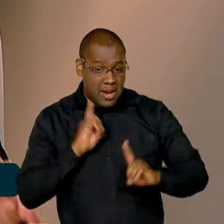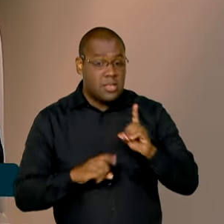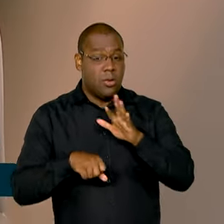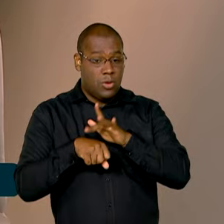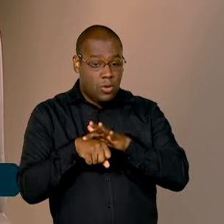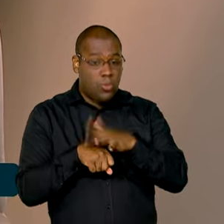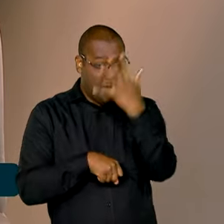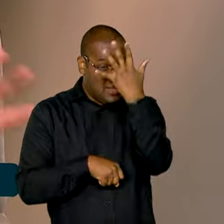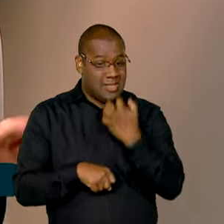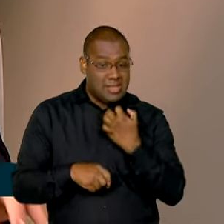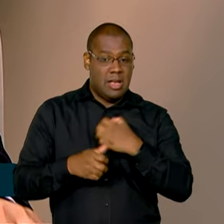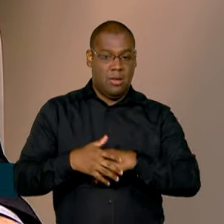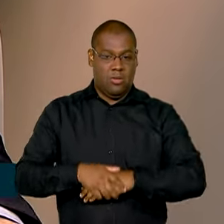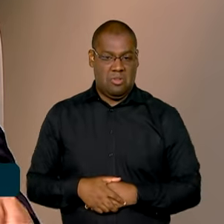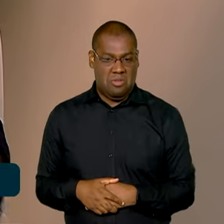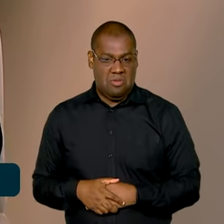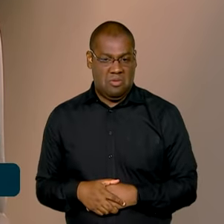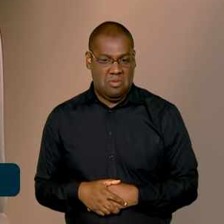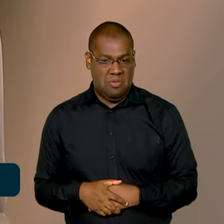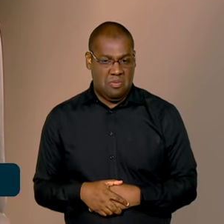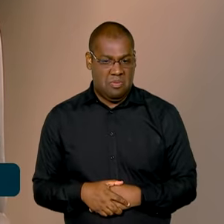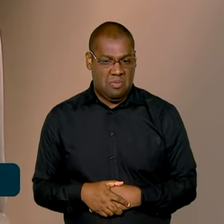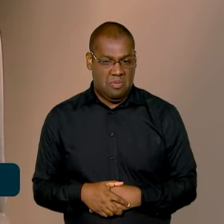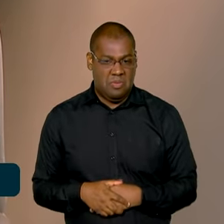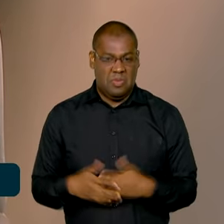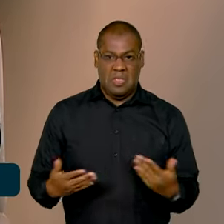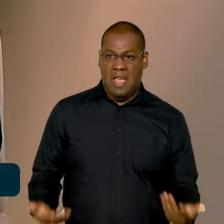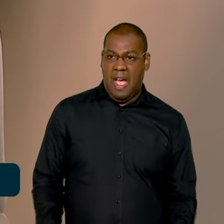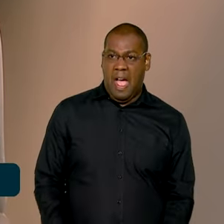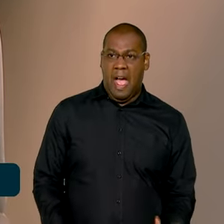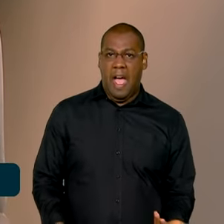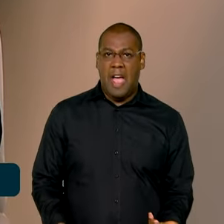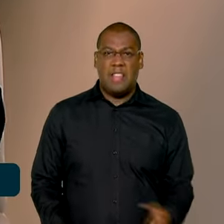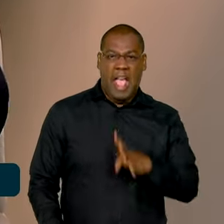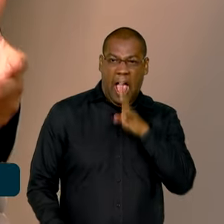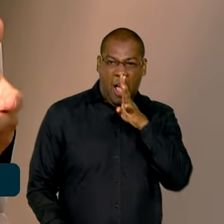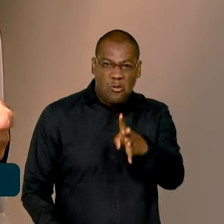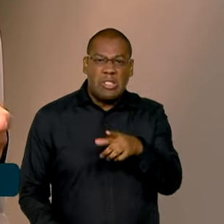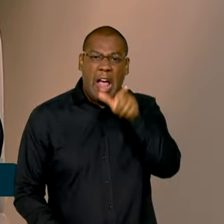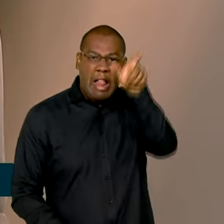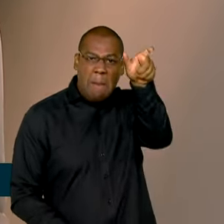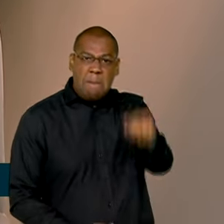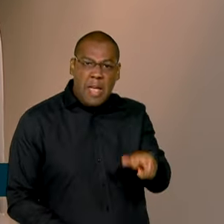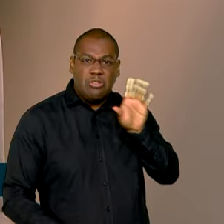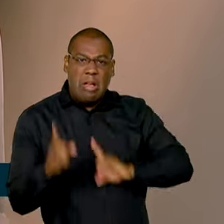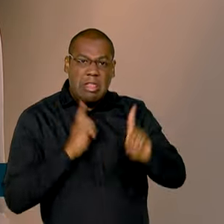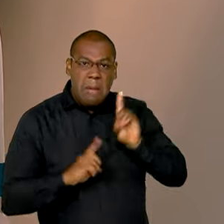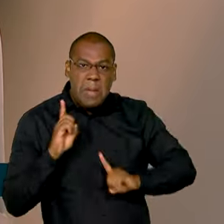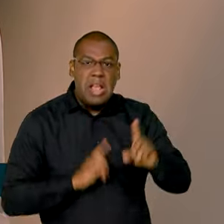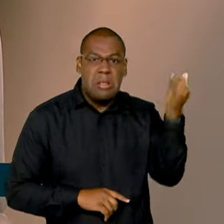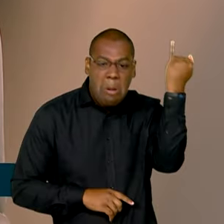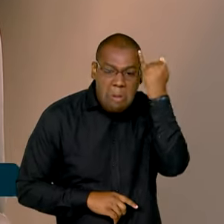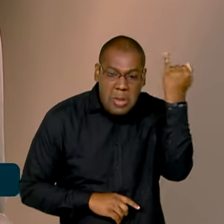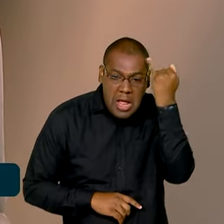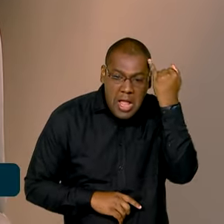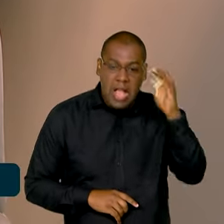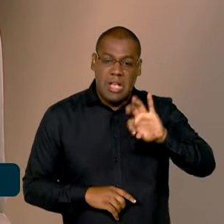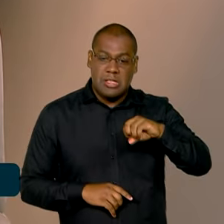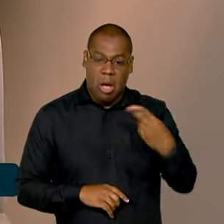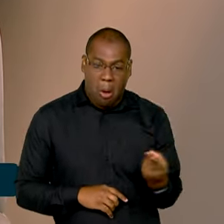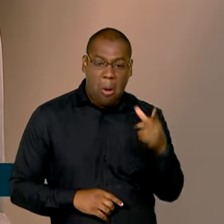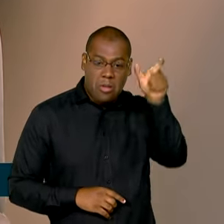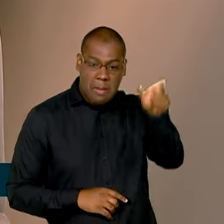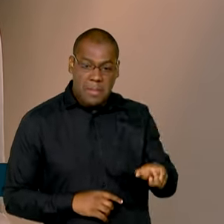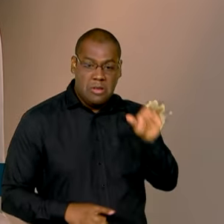tratar isso como se a pessoa fosse uma pessoa que é destemperada, uma pessoa que é preguiçosa, isso é um erro. Nós temos que tratar com